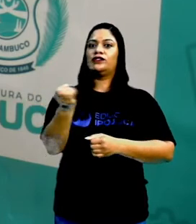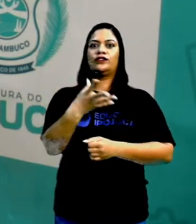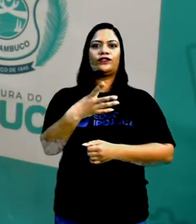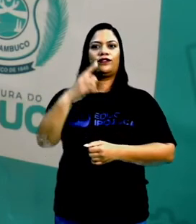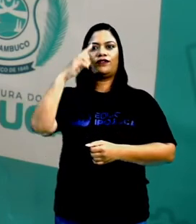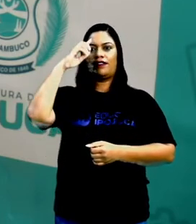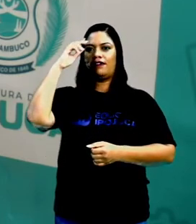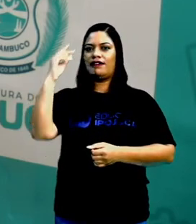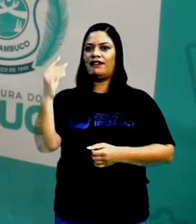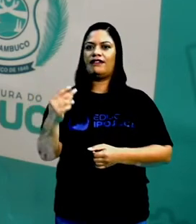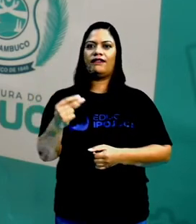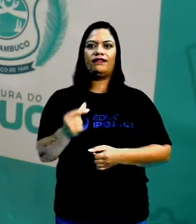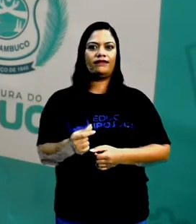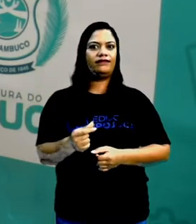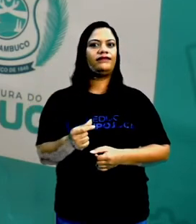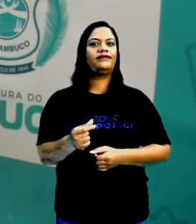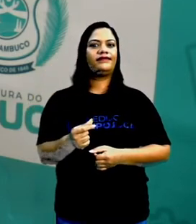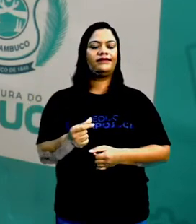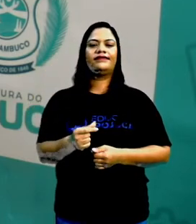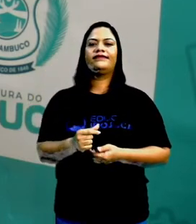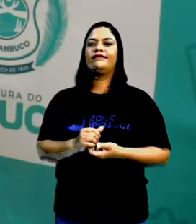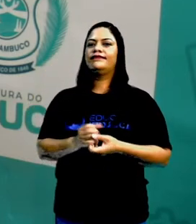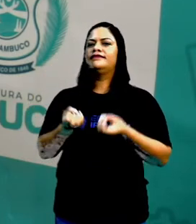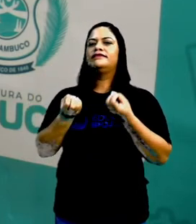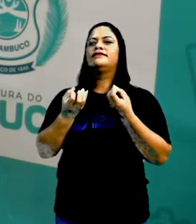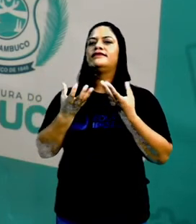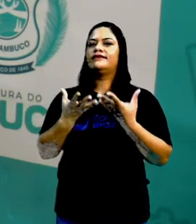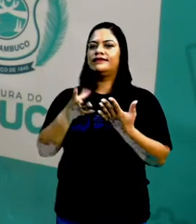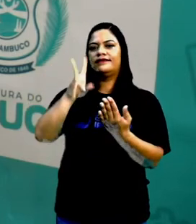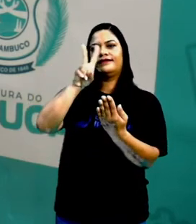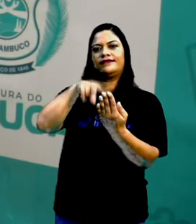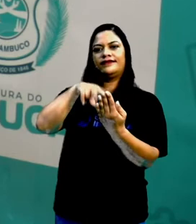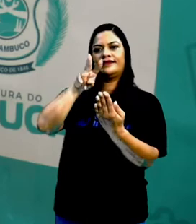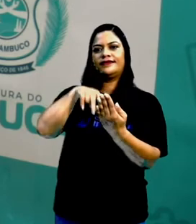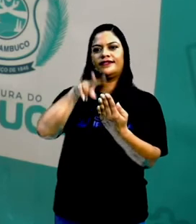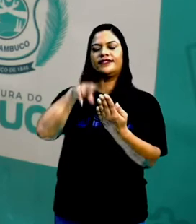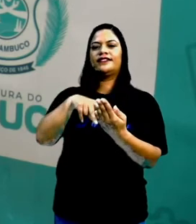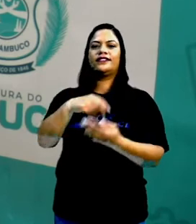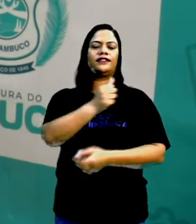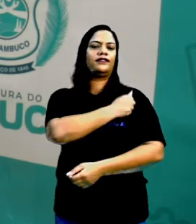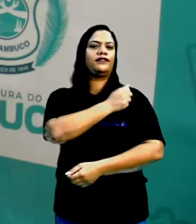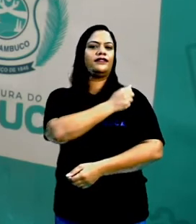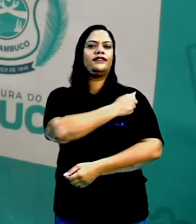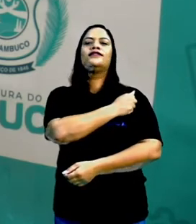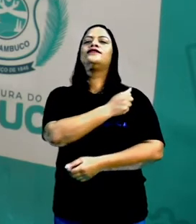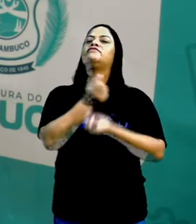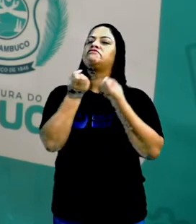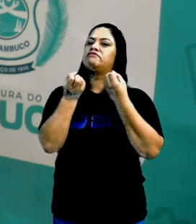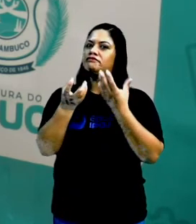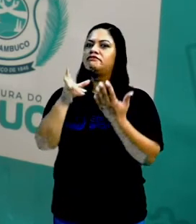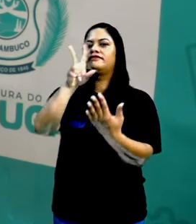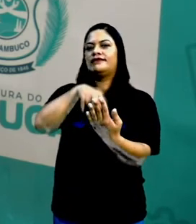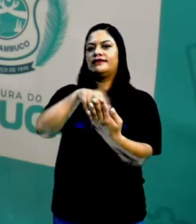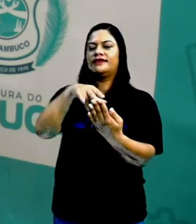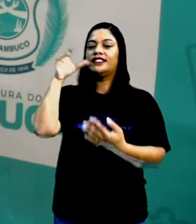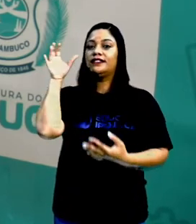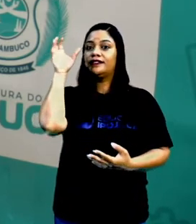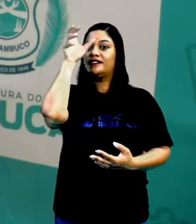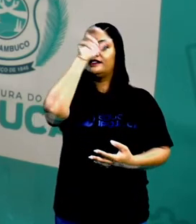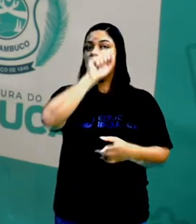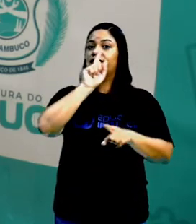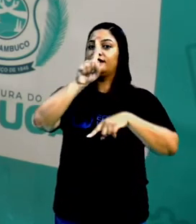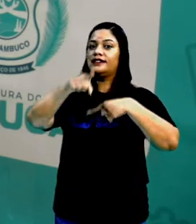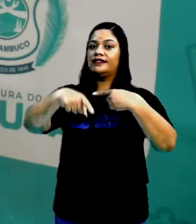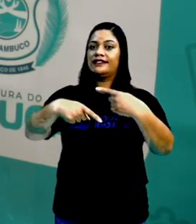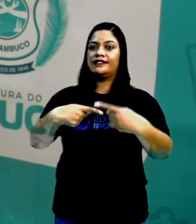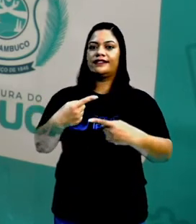ideias E assim Formando Uma boa leitura Sendo um aluno Leitor E com a compreensão Você pode Depois